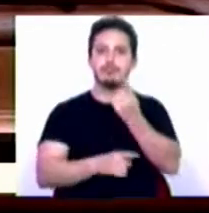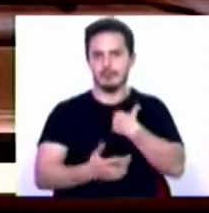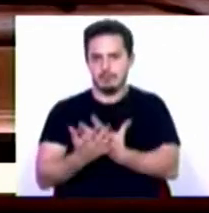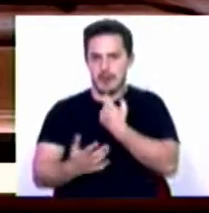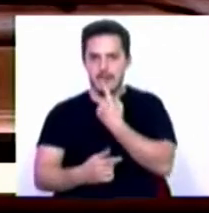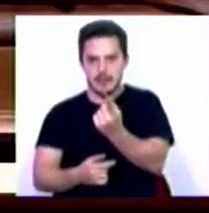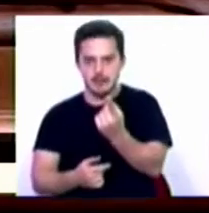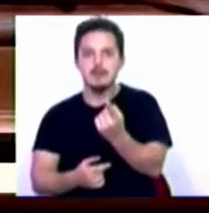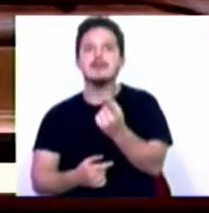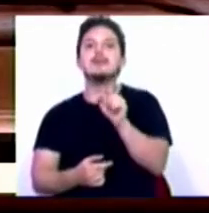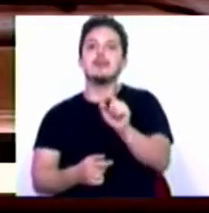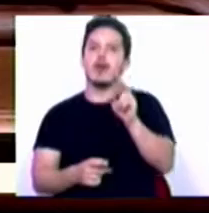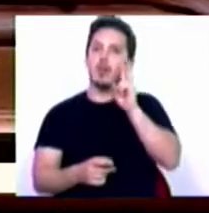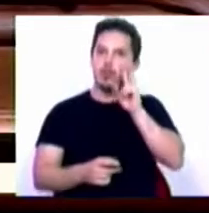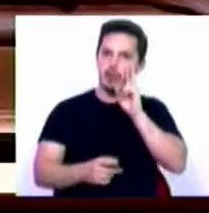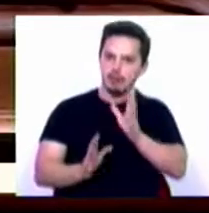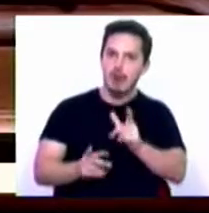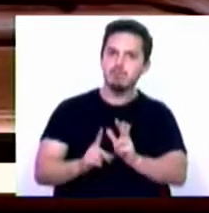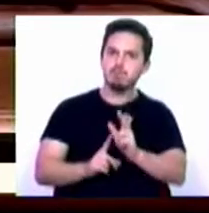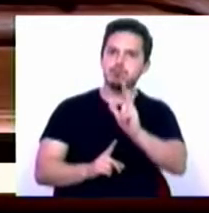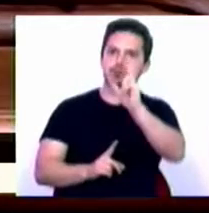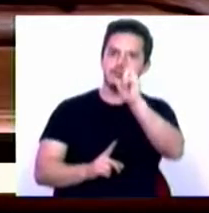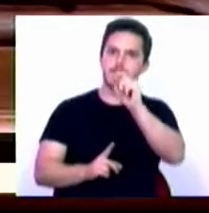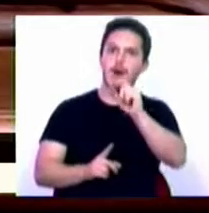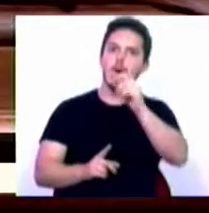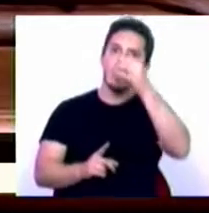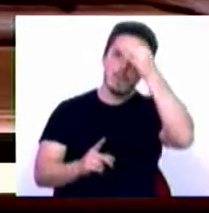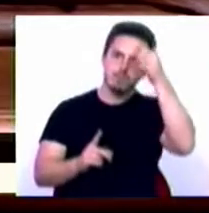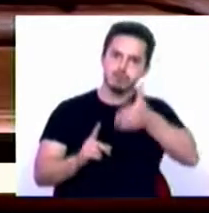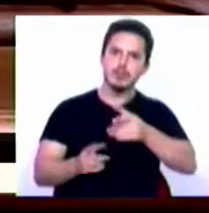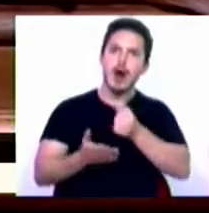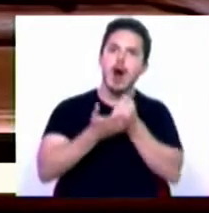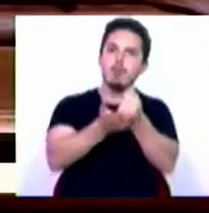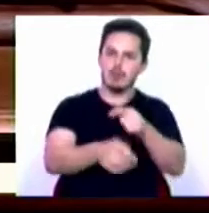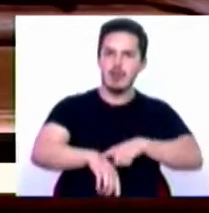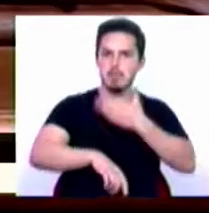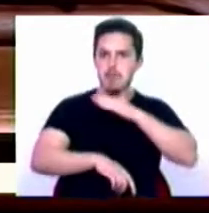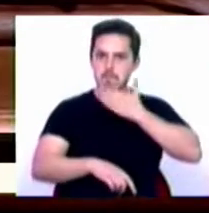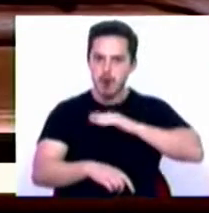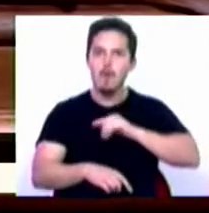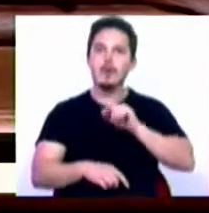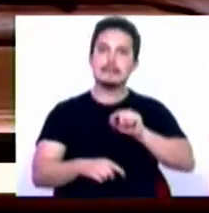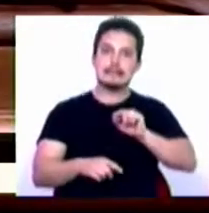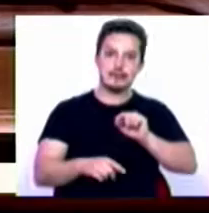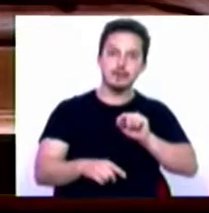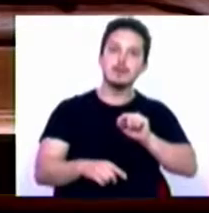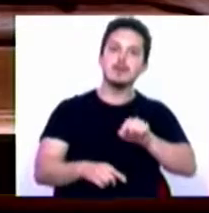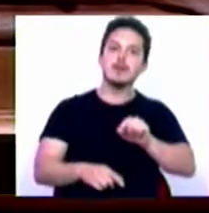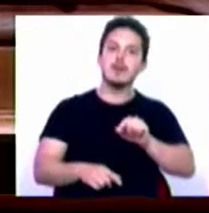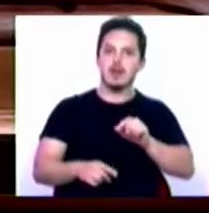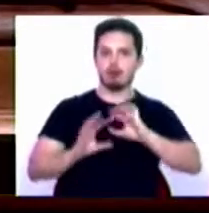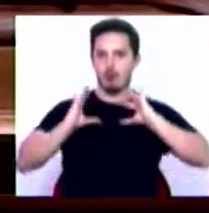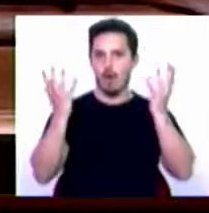citar, que foi observado um elevado grau de concretização dos apoios num tempo razoável e os mesmos tenham sido, em